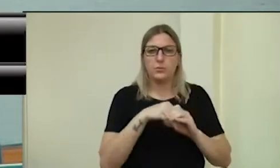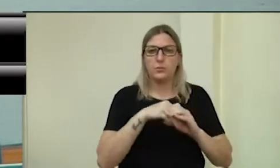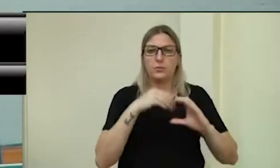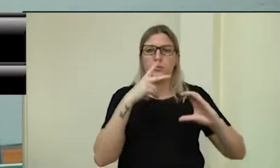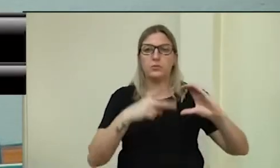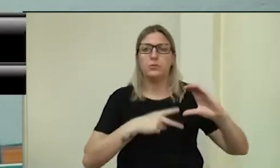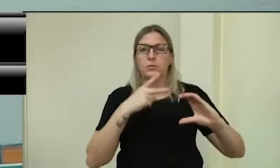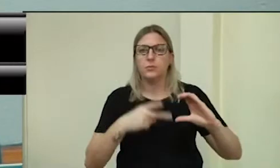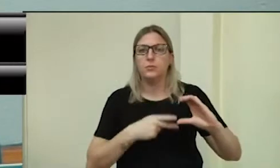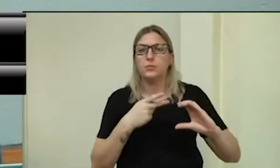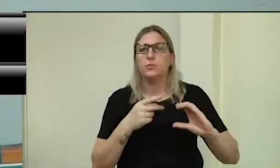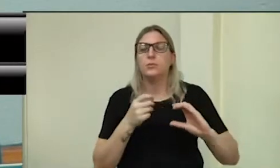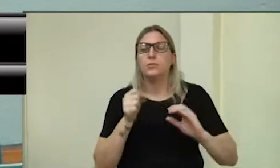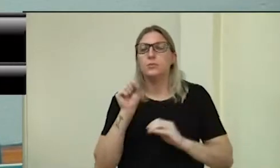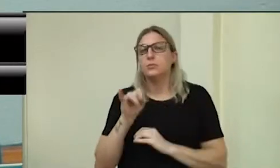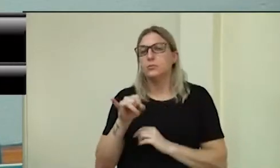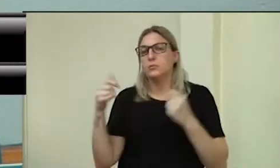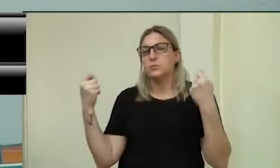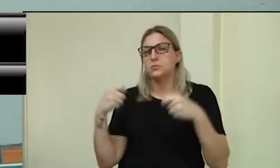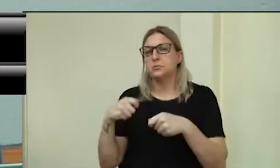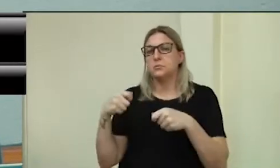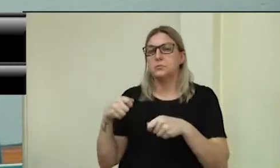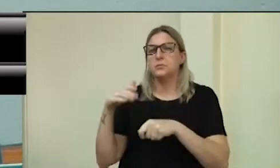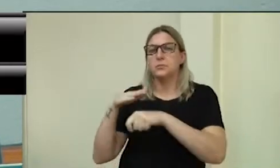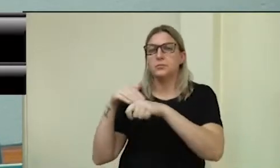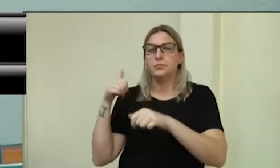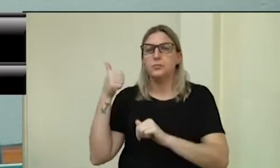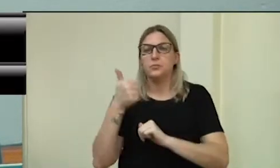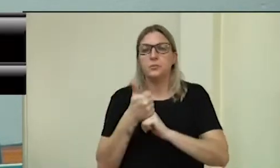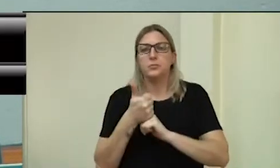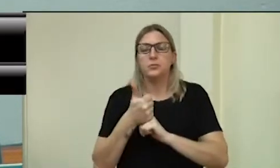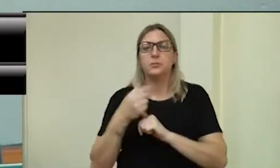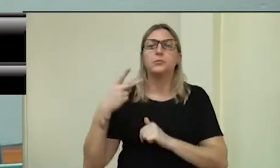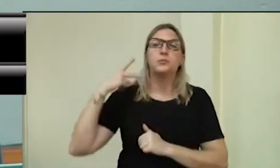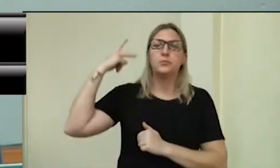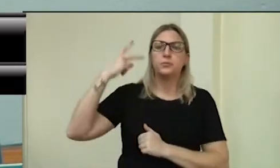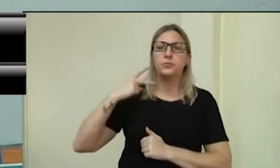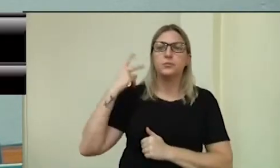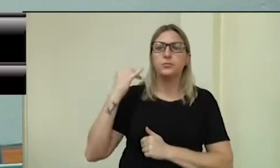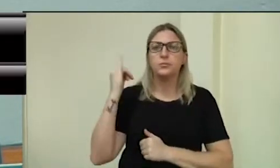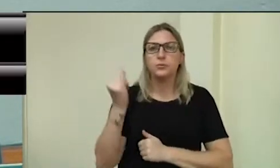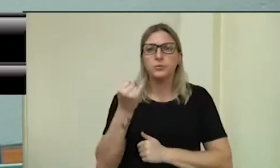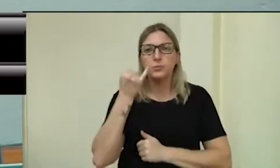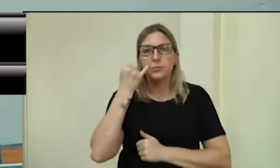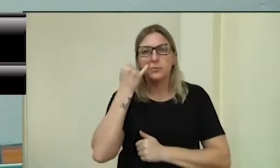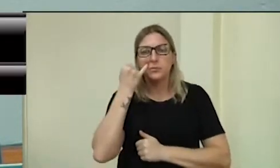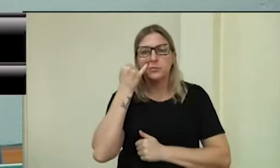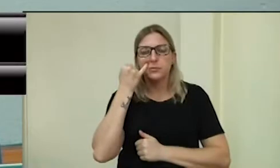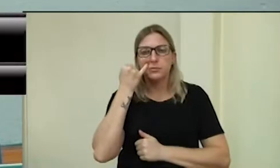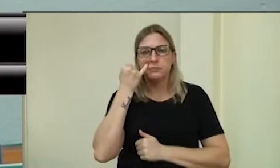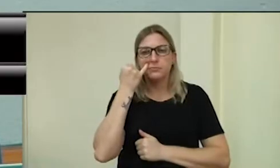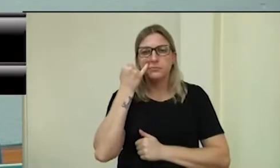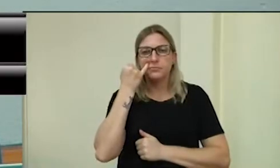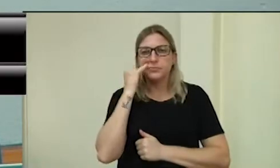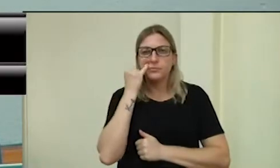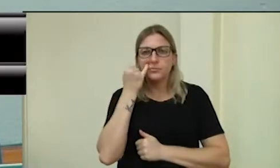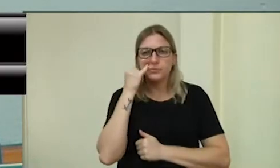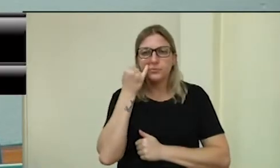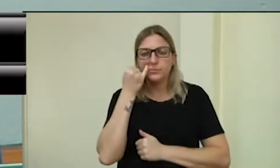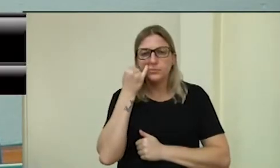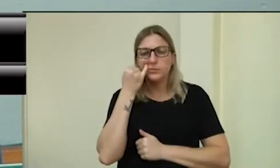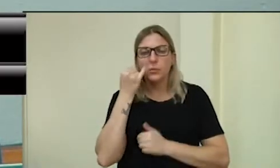Legislativa, havendo necessidade de convocação do suplente, do vereador Juarez Bernardi,